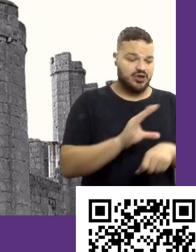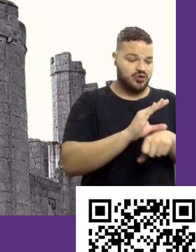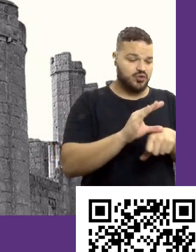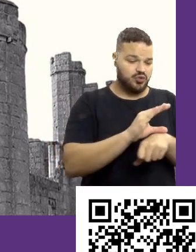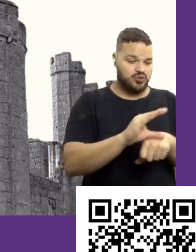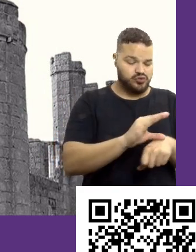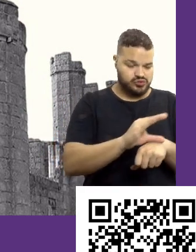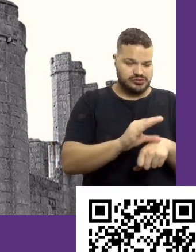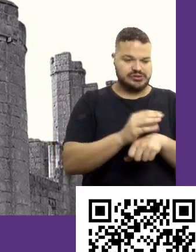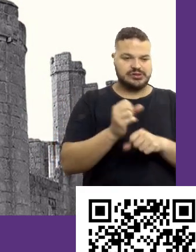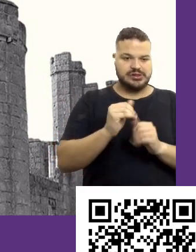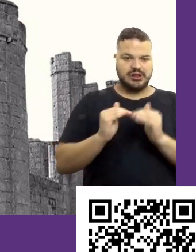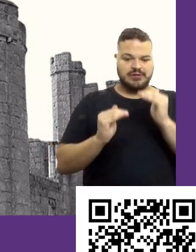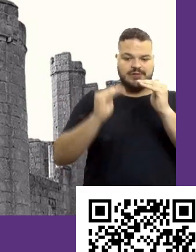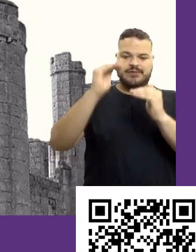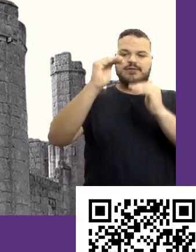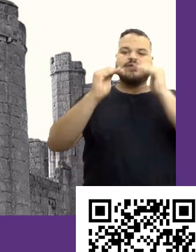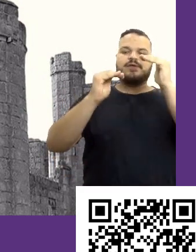da nossa força.